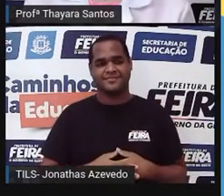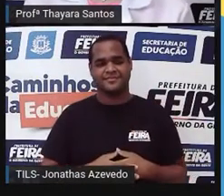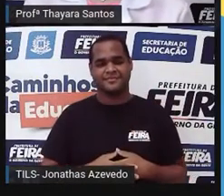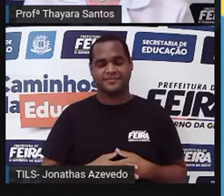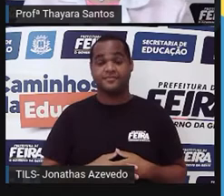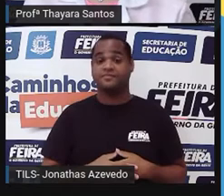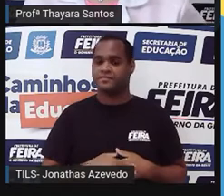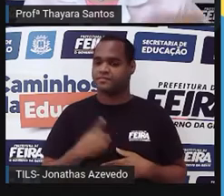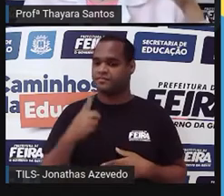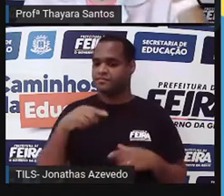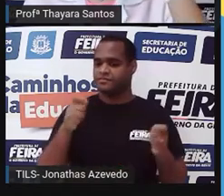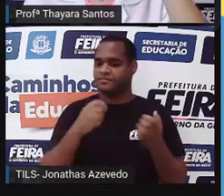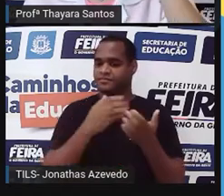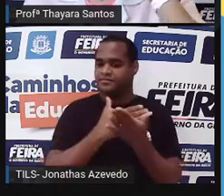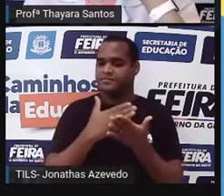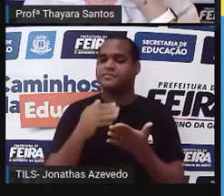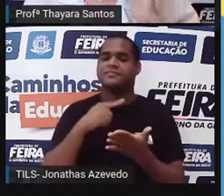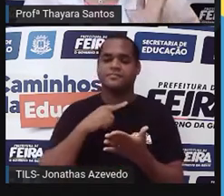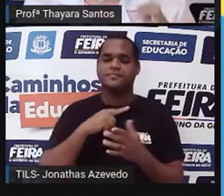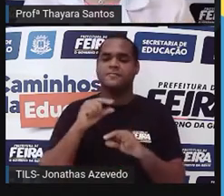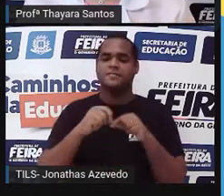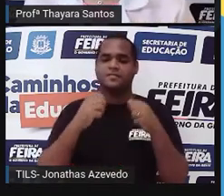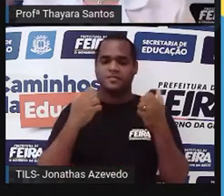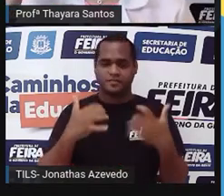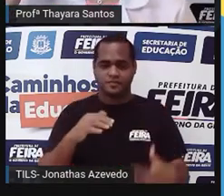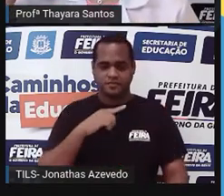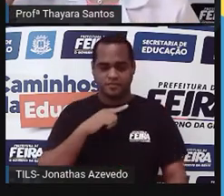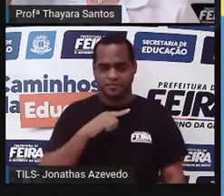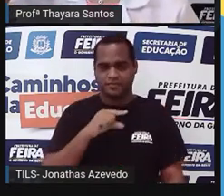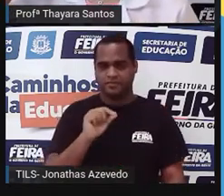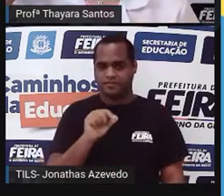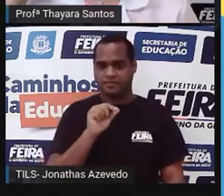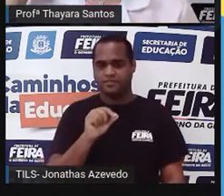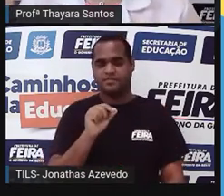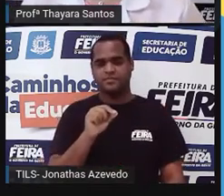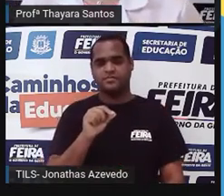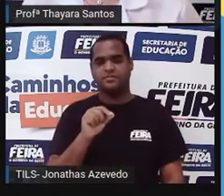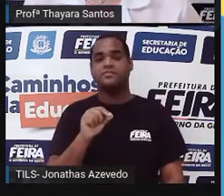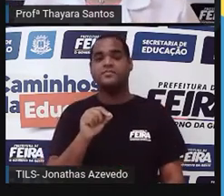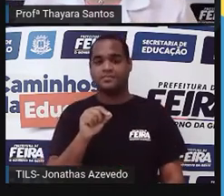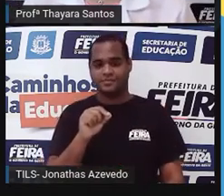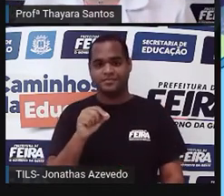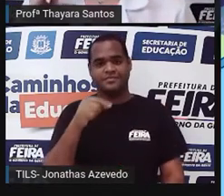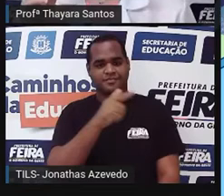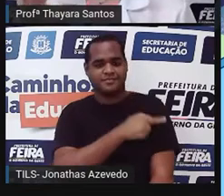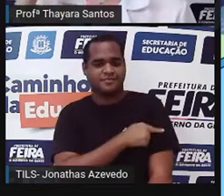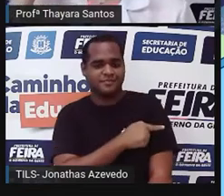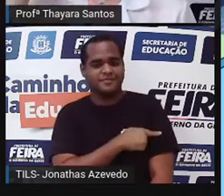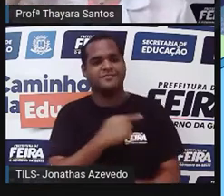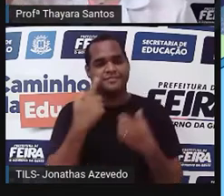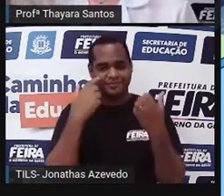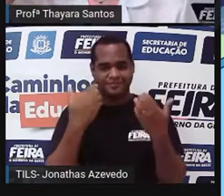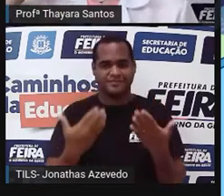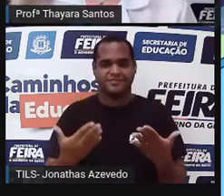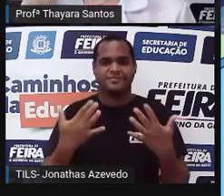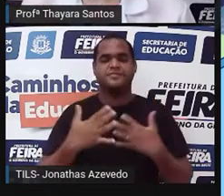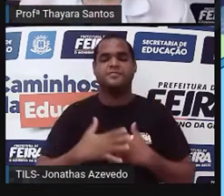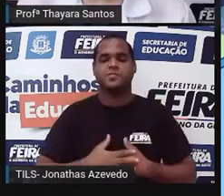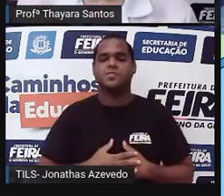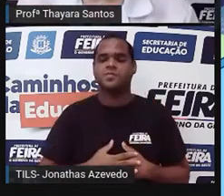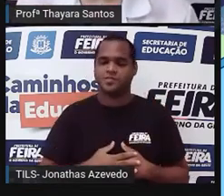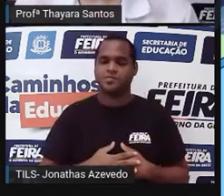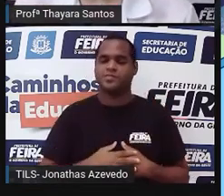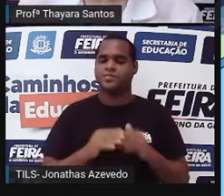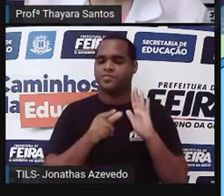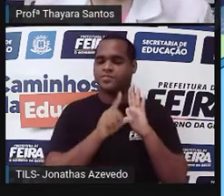E vamos lá iniciar mais uma aula de Ciências do sétimo ano. Então vamos lá. Antes de